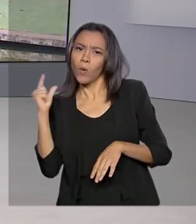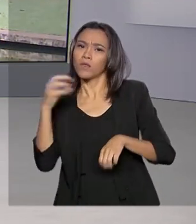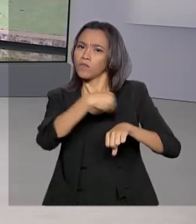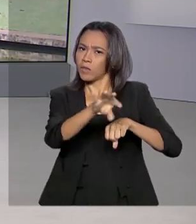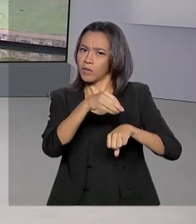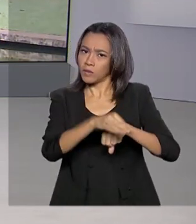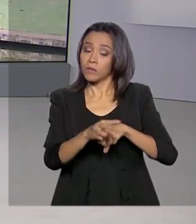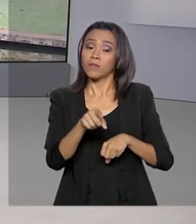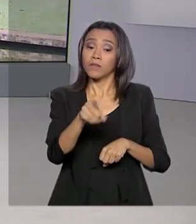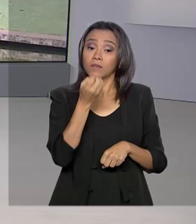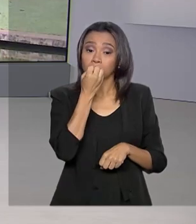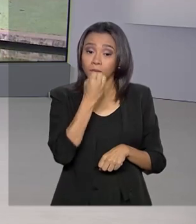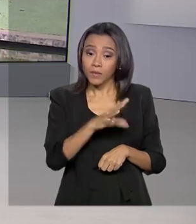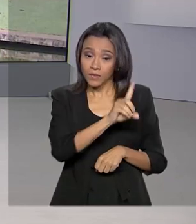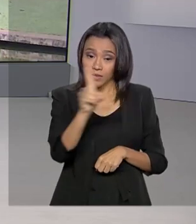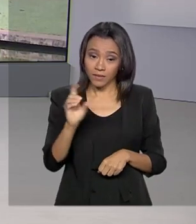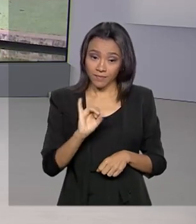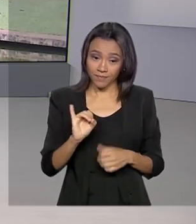Olá, Luciana, bom dia para você.